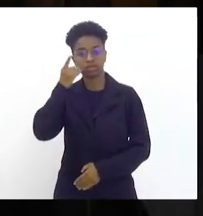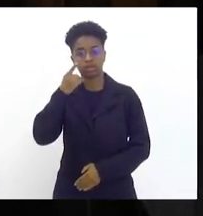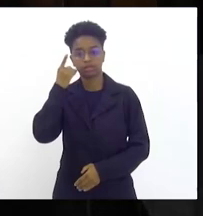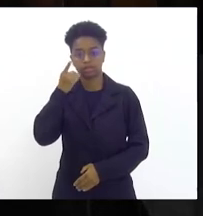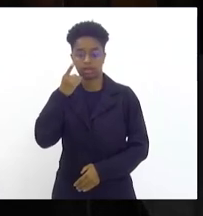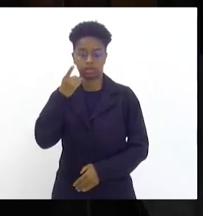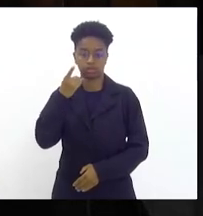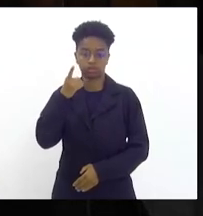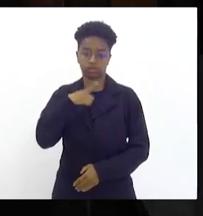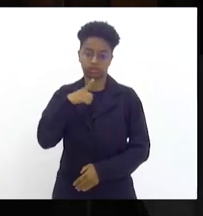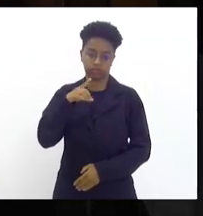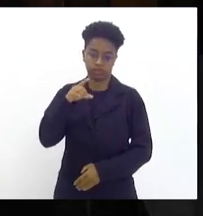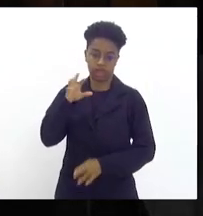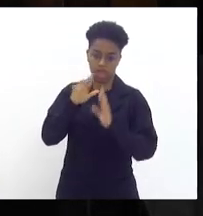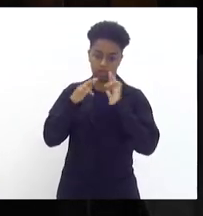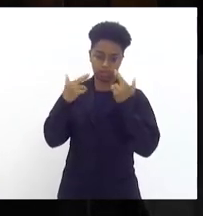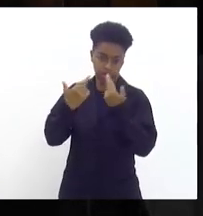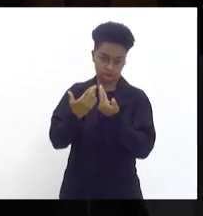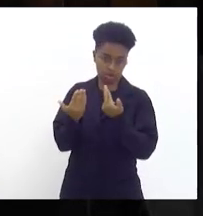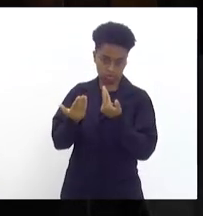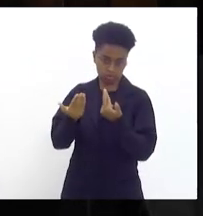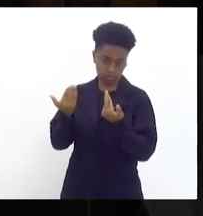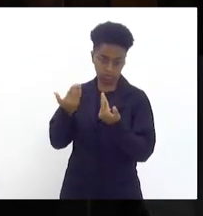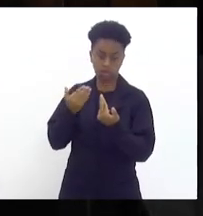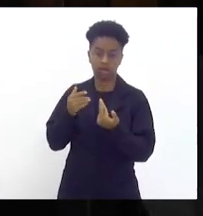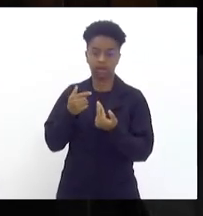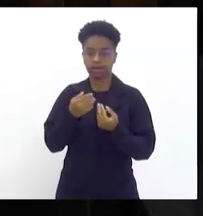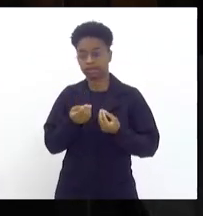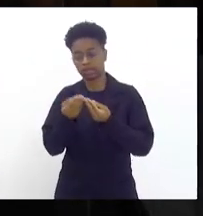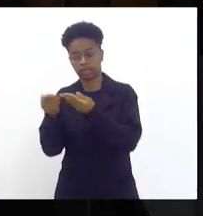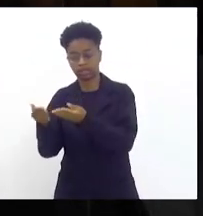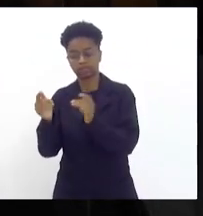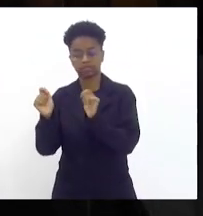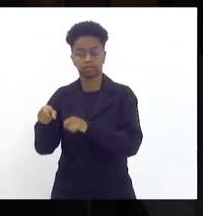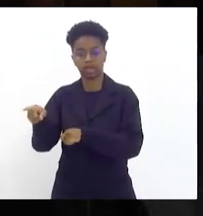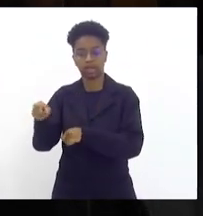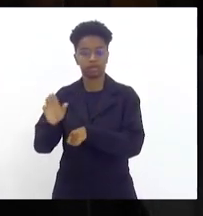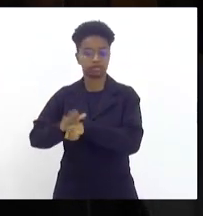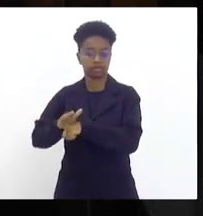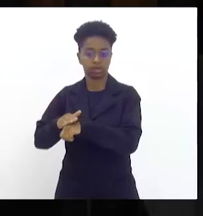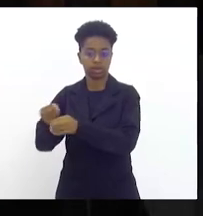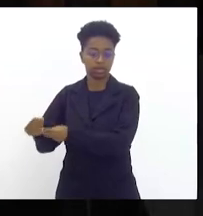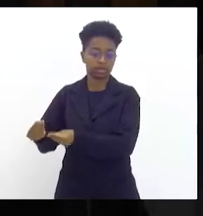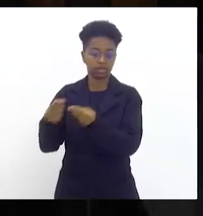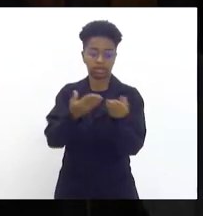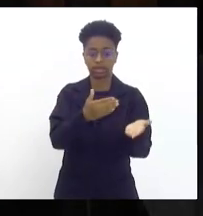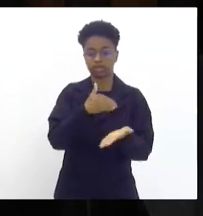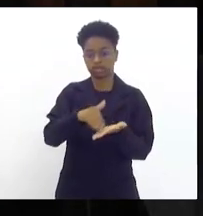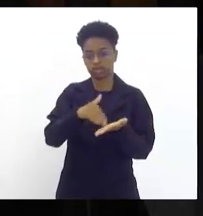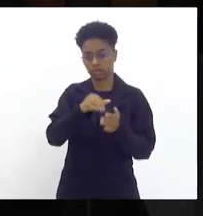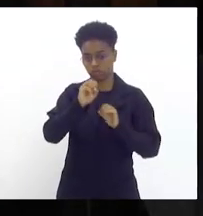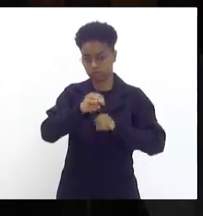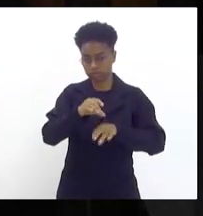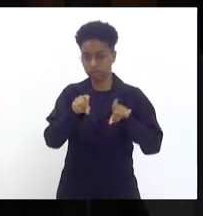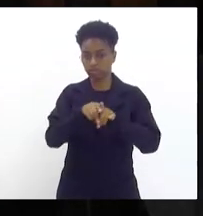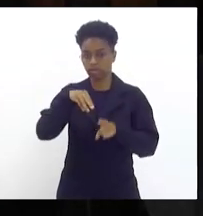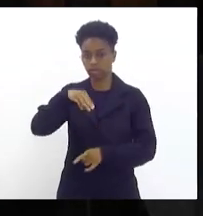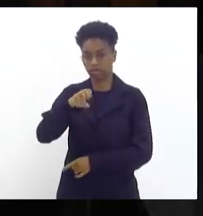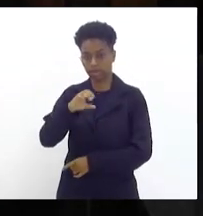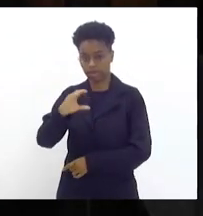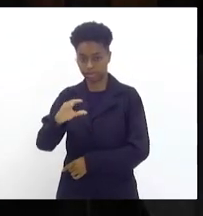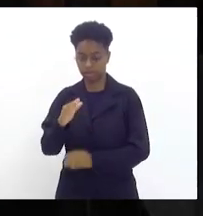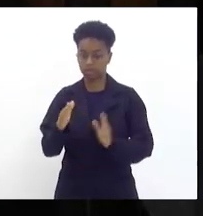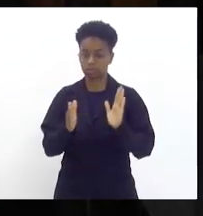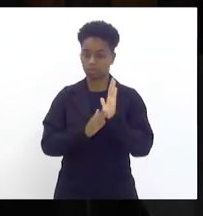última reunião para que ele pudesse estar encaminhando a Seduc e ao MEC a